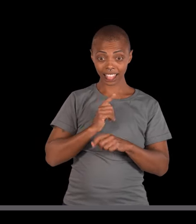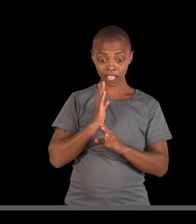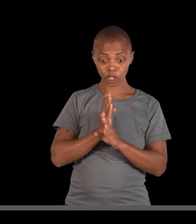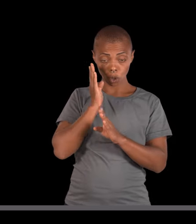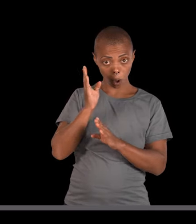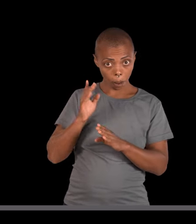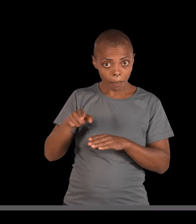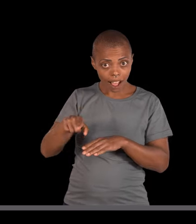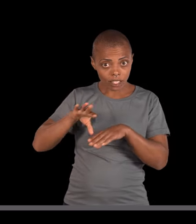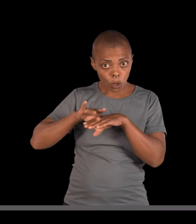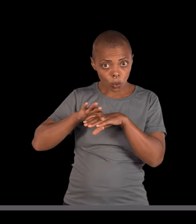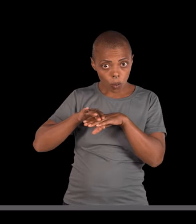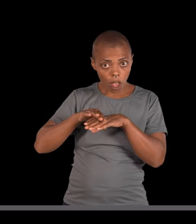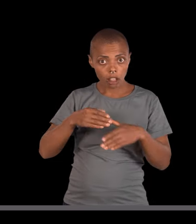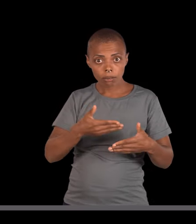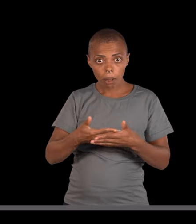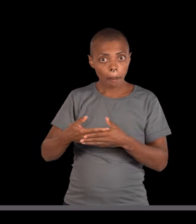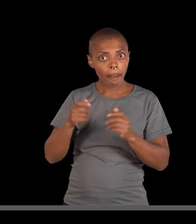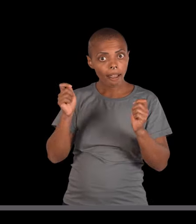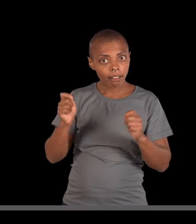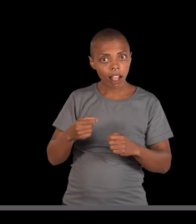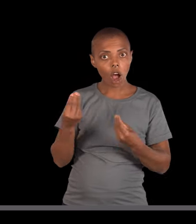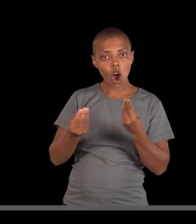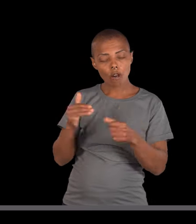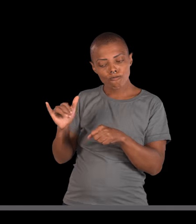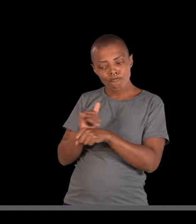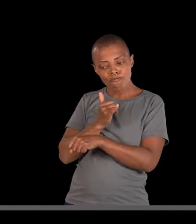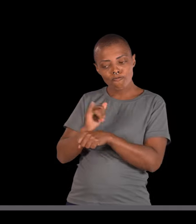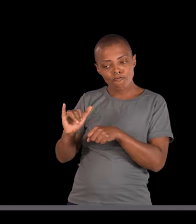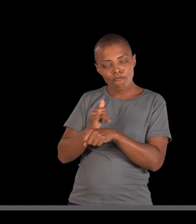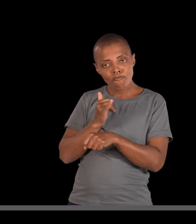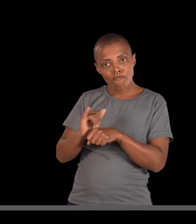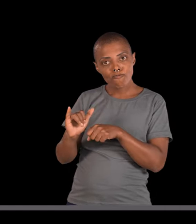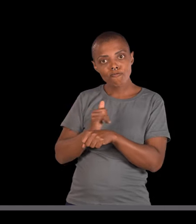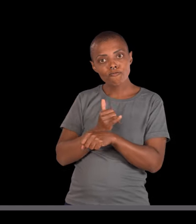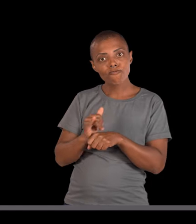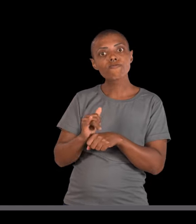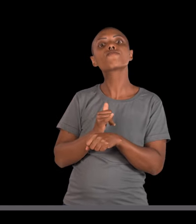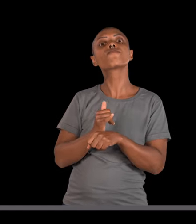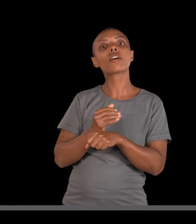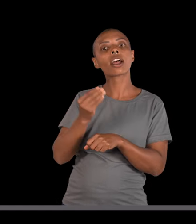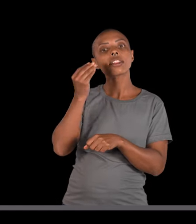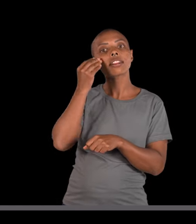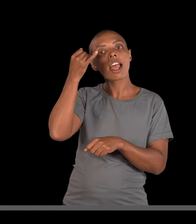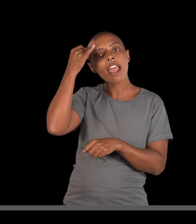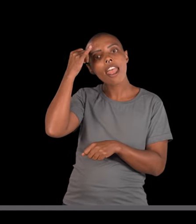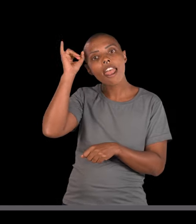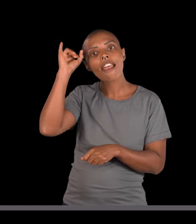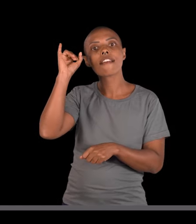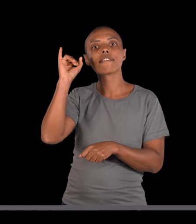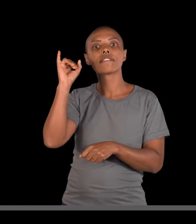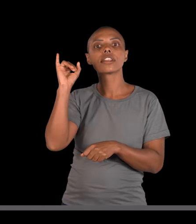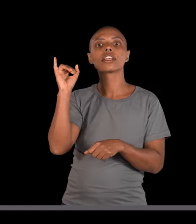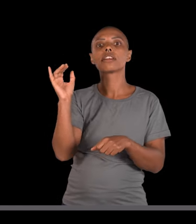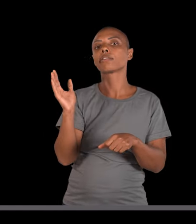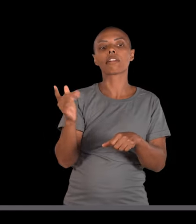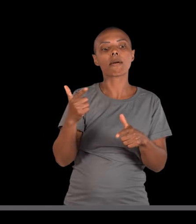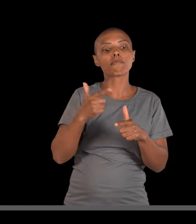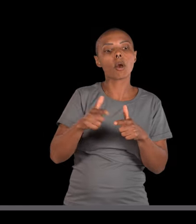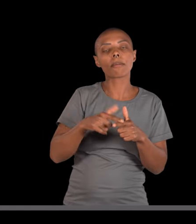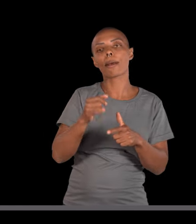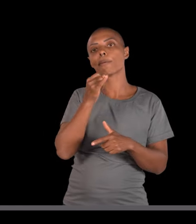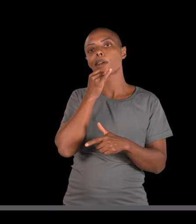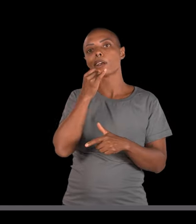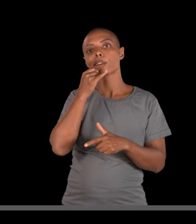descobertos nas crianças, mais rápidos são as medidas paliativas que você pode adotar pra evitar o aparecimento de sequelas,